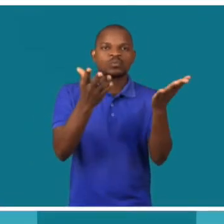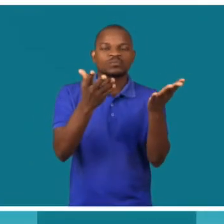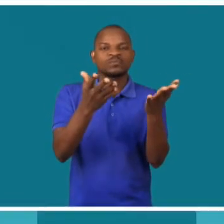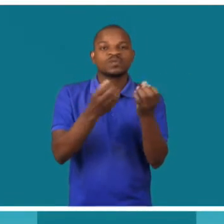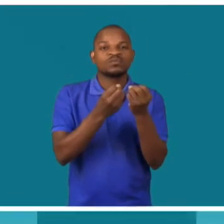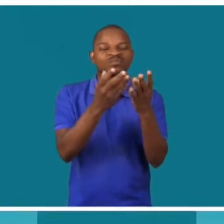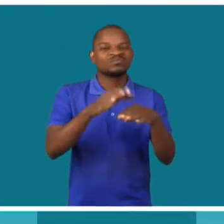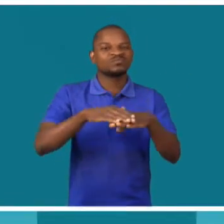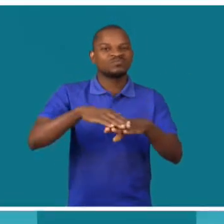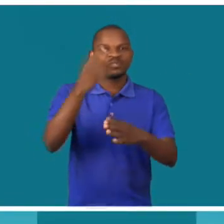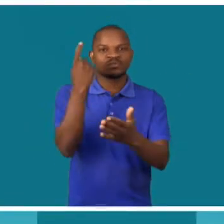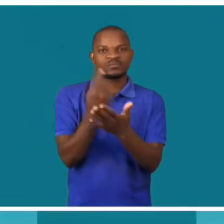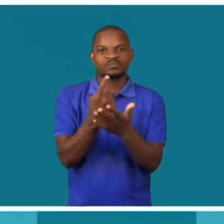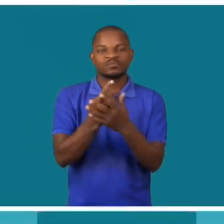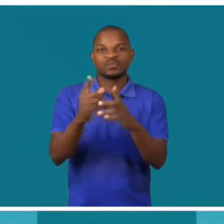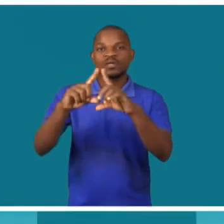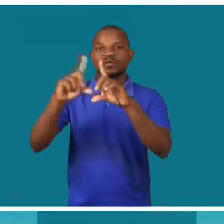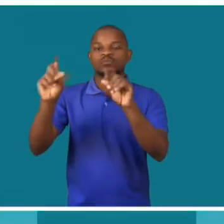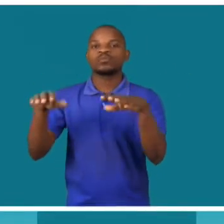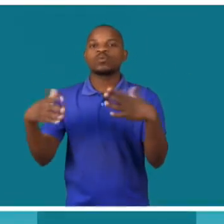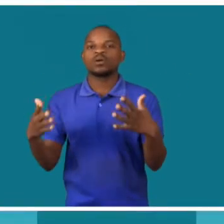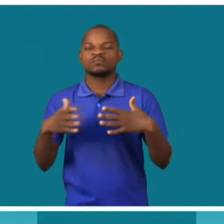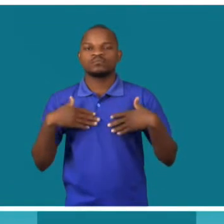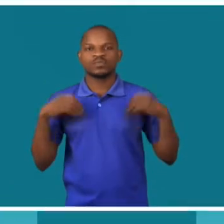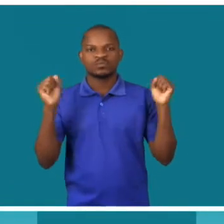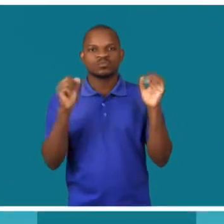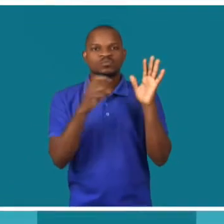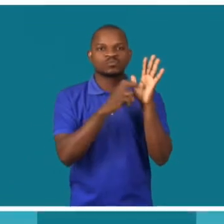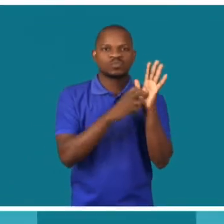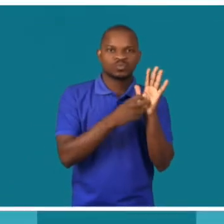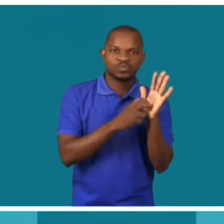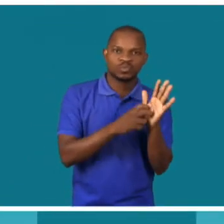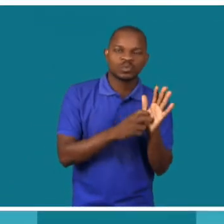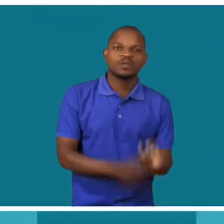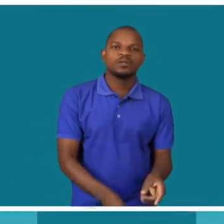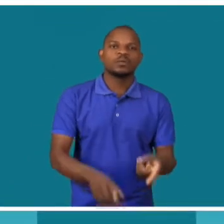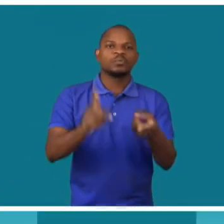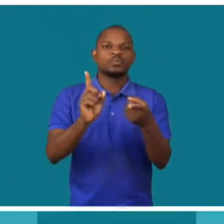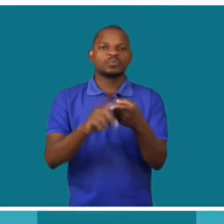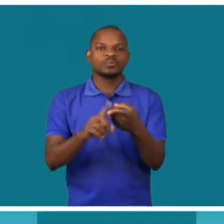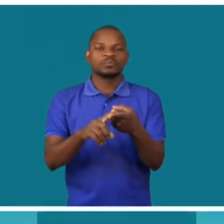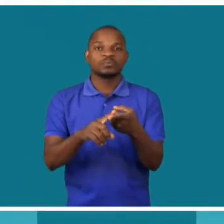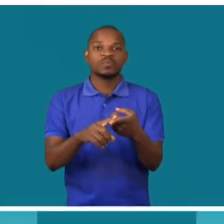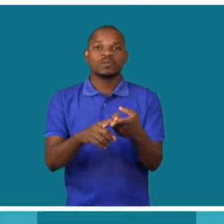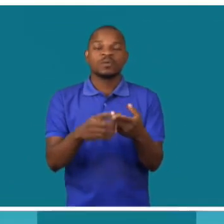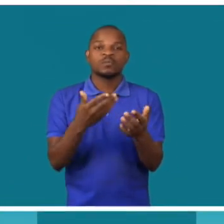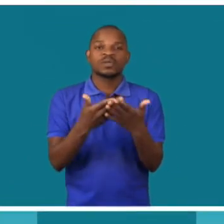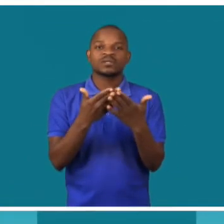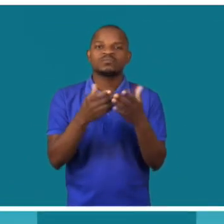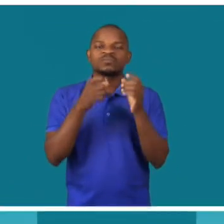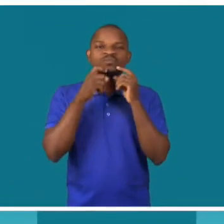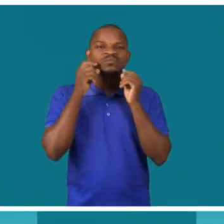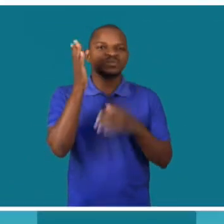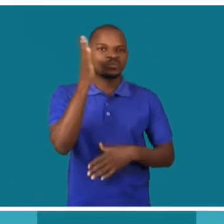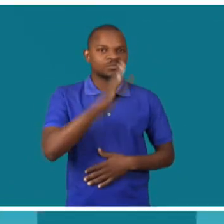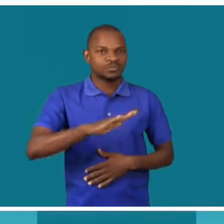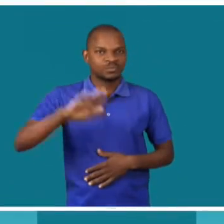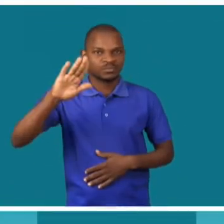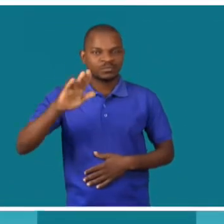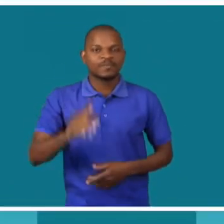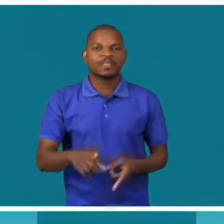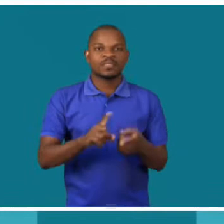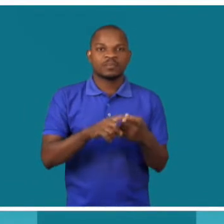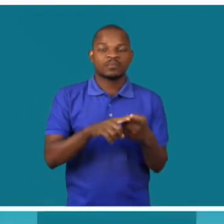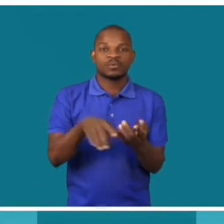disseminação de informações muito importantes relacionadas à saúde sexual e reprodutiva para Moçambique e